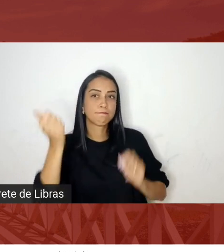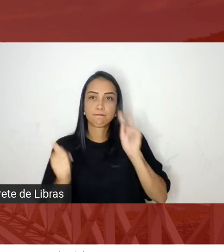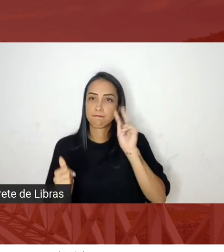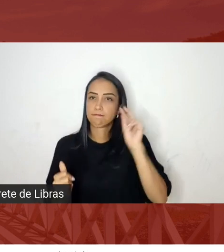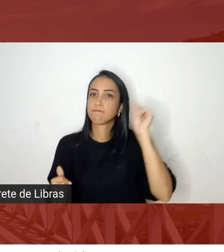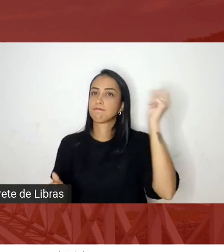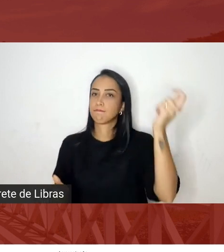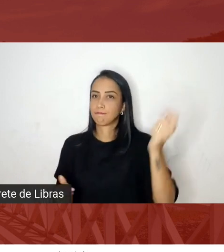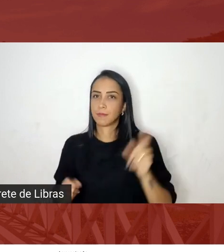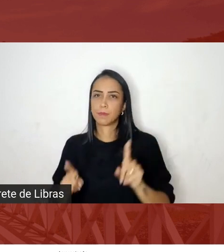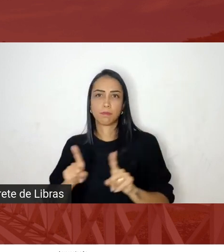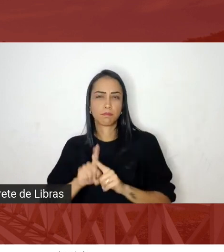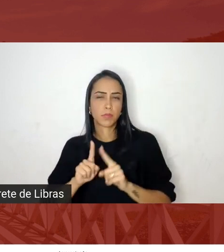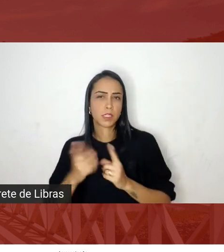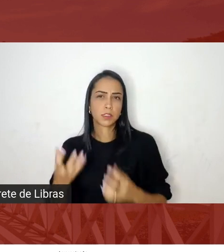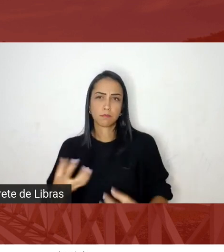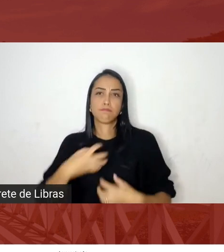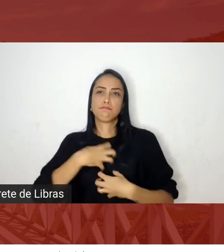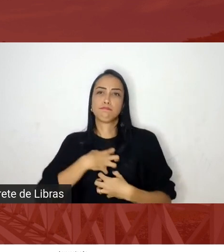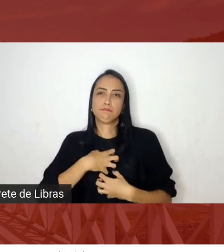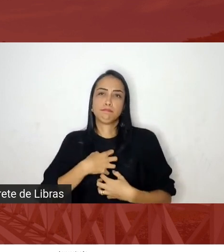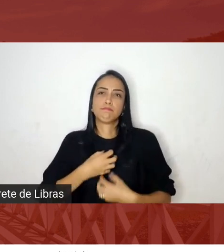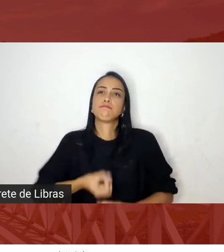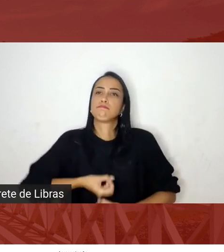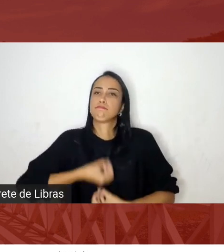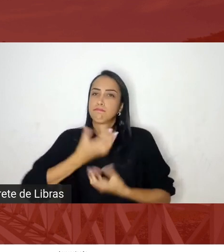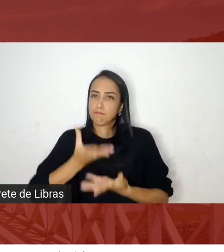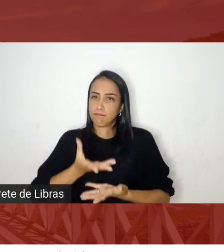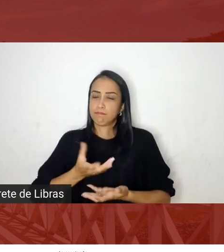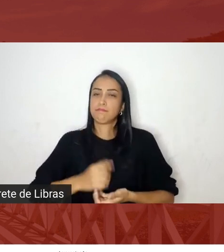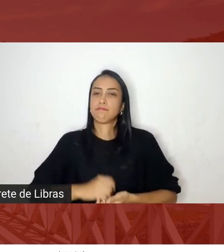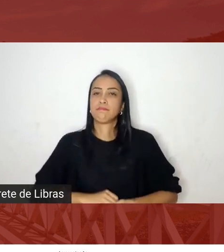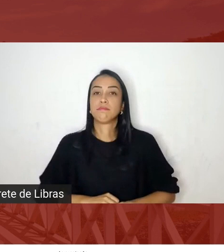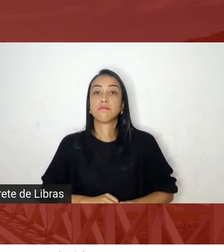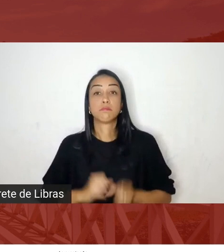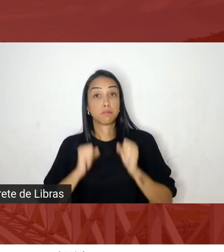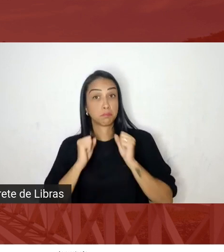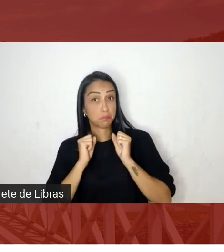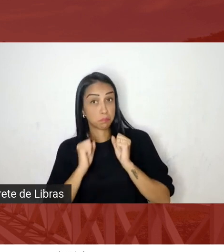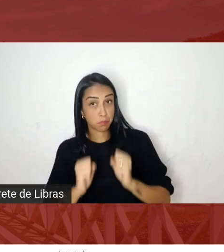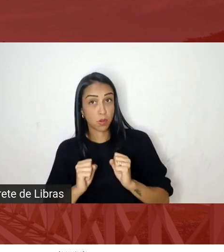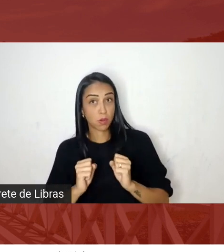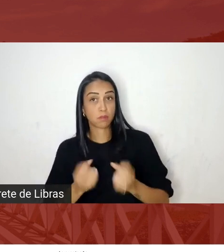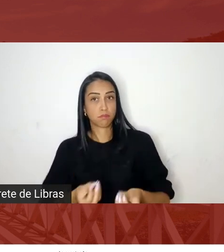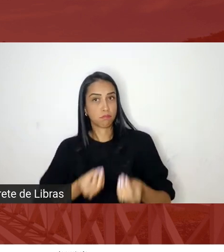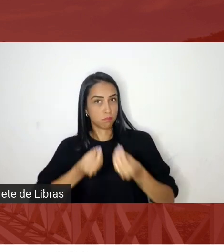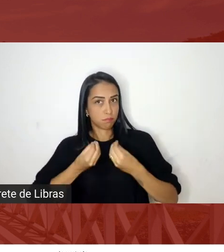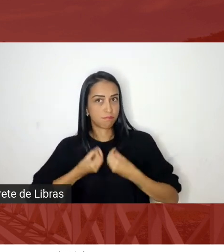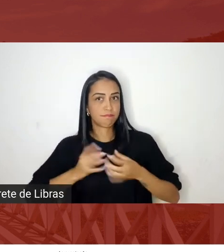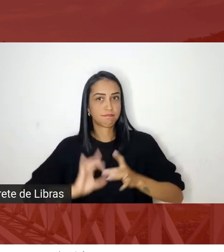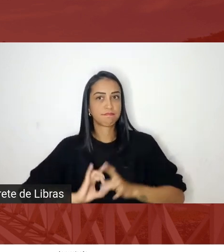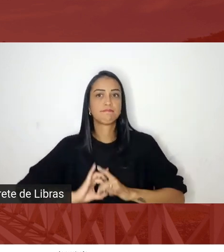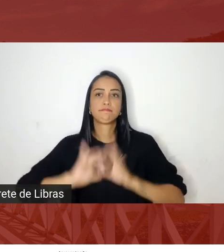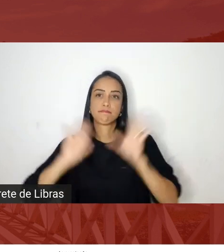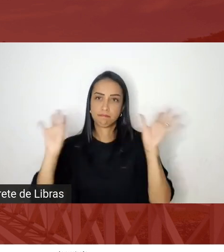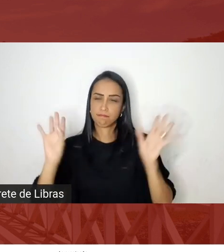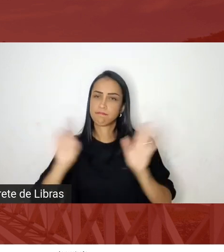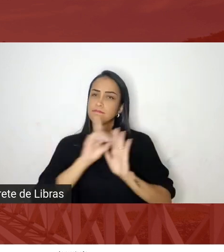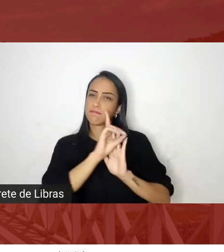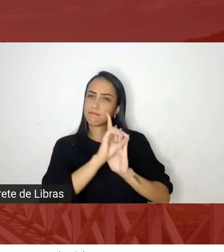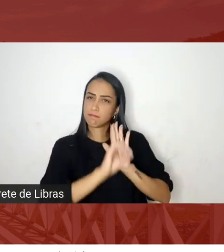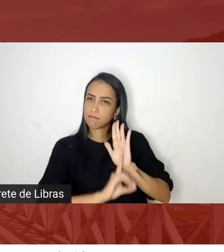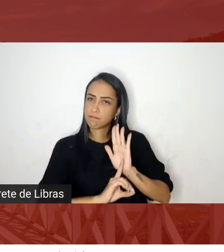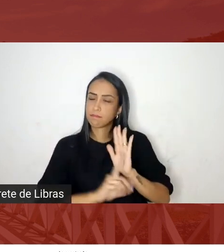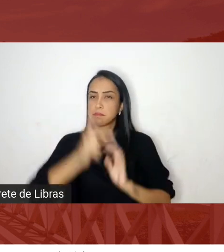espontaneidade e pode nos emancipar como direito como pessoas